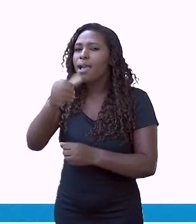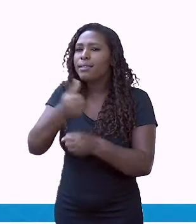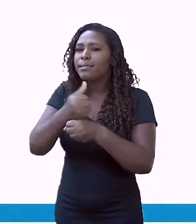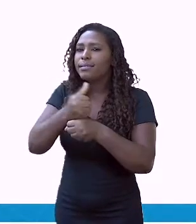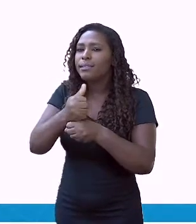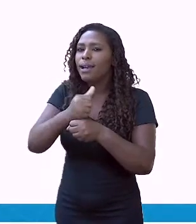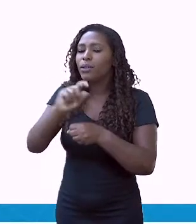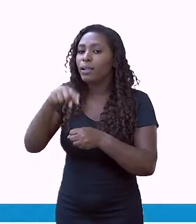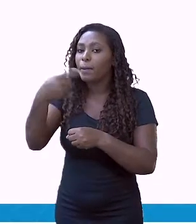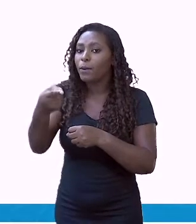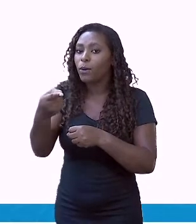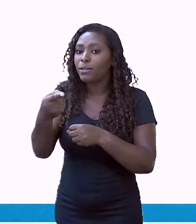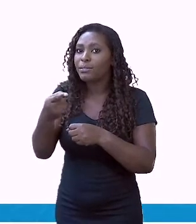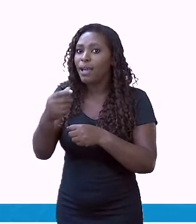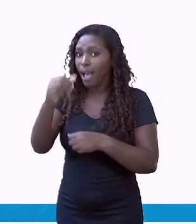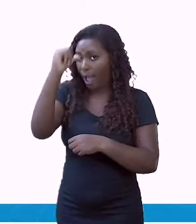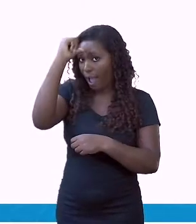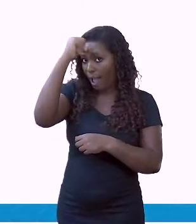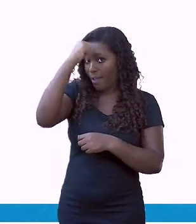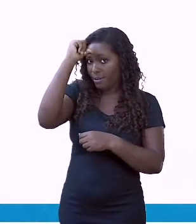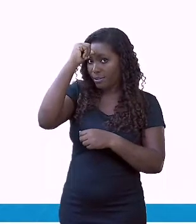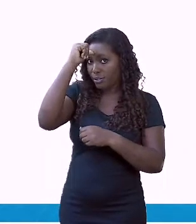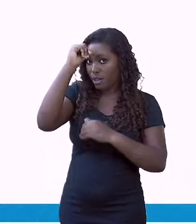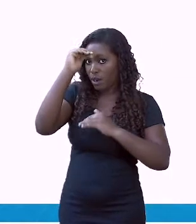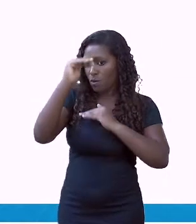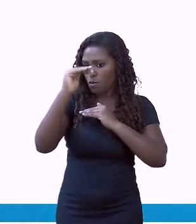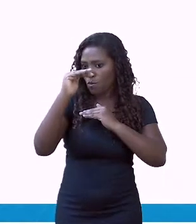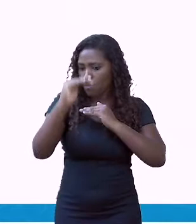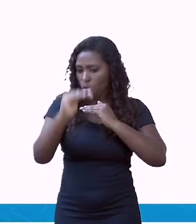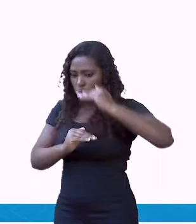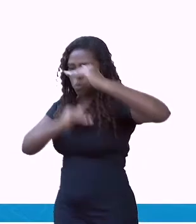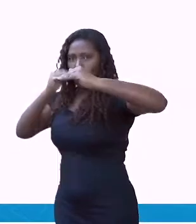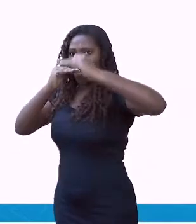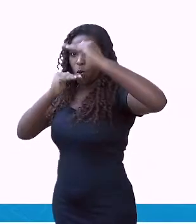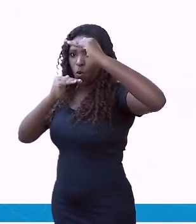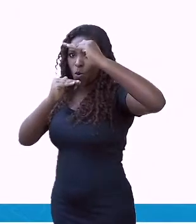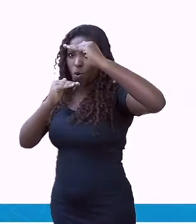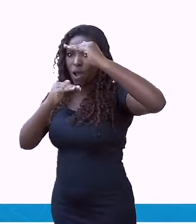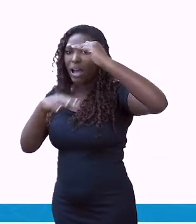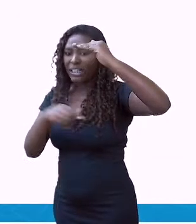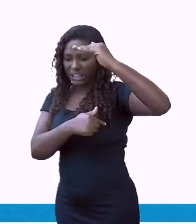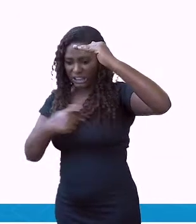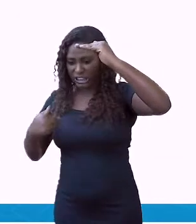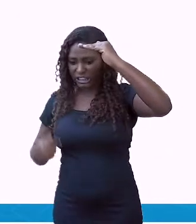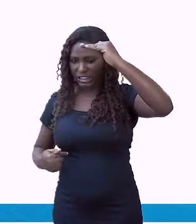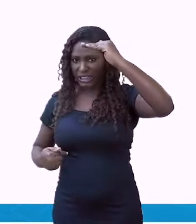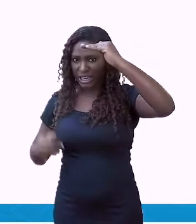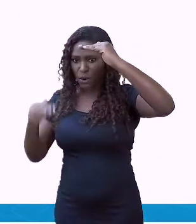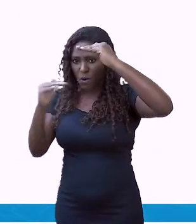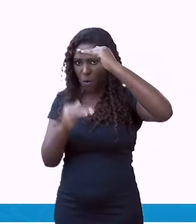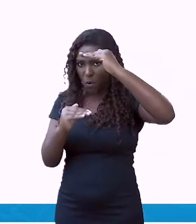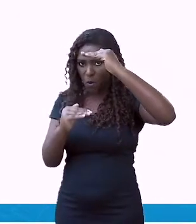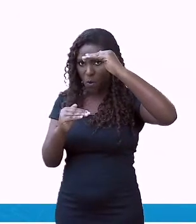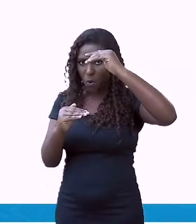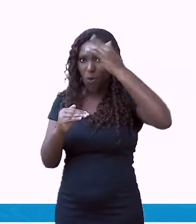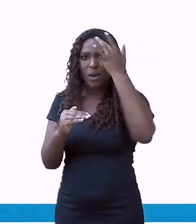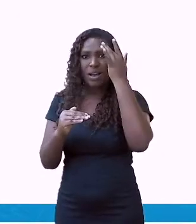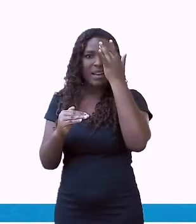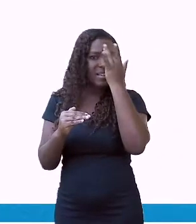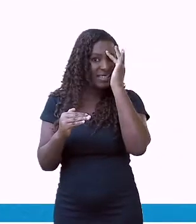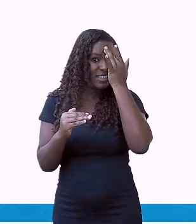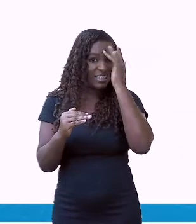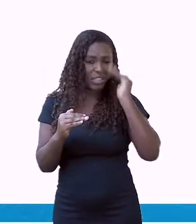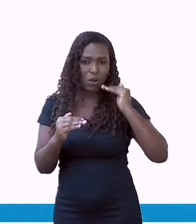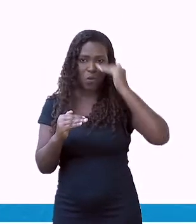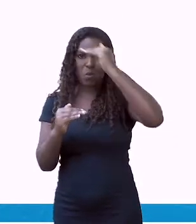a China em número de população. E aí, o próximo mapa, vai ter que, a